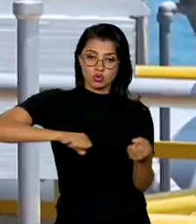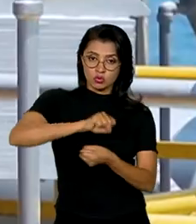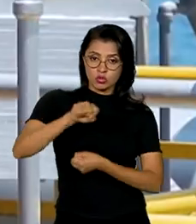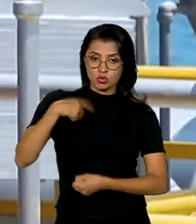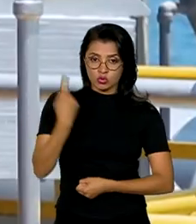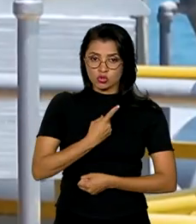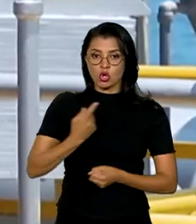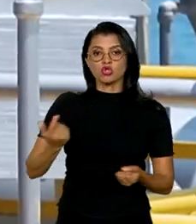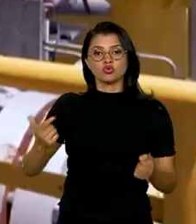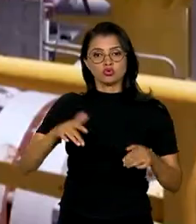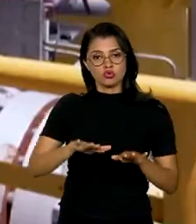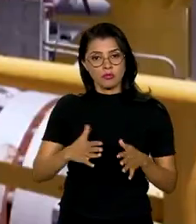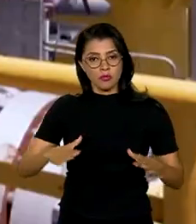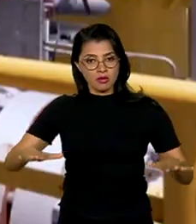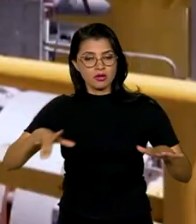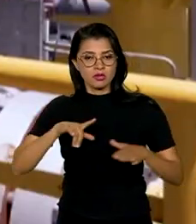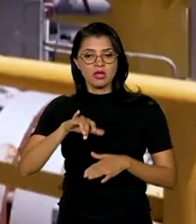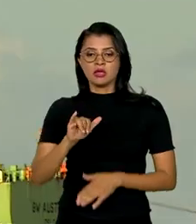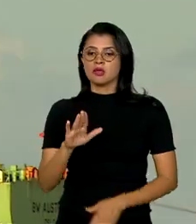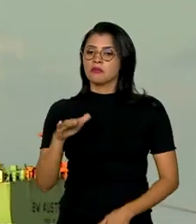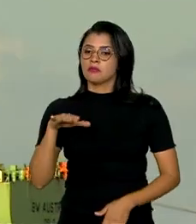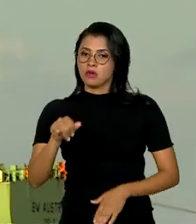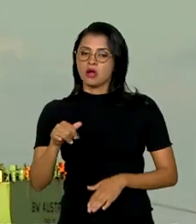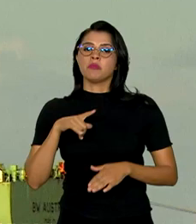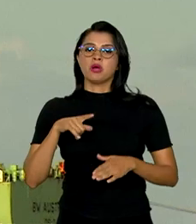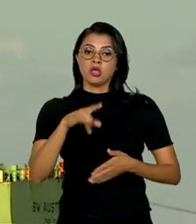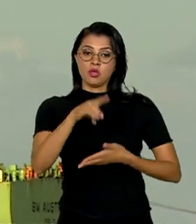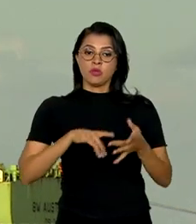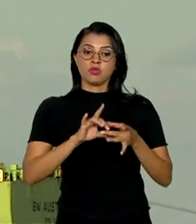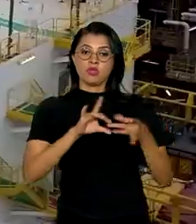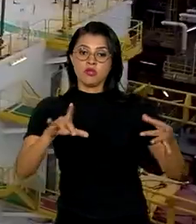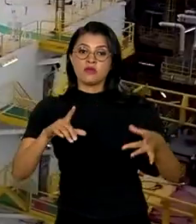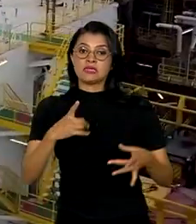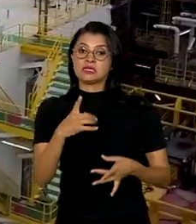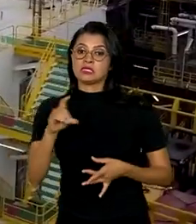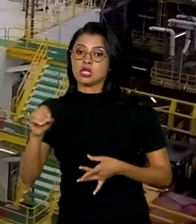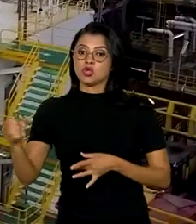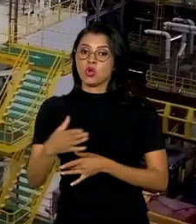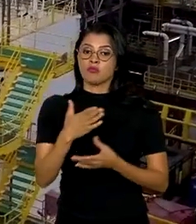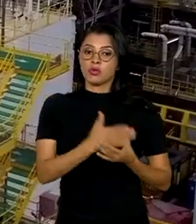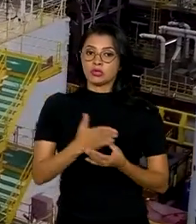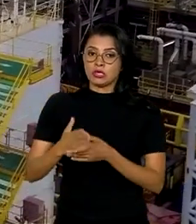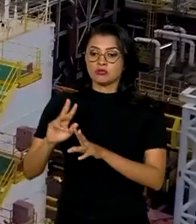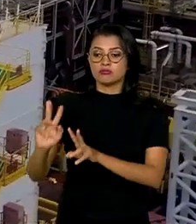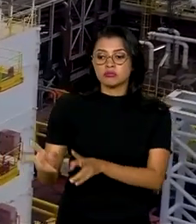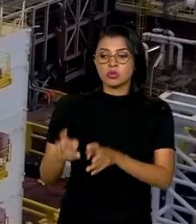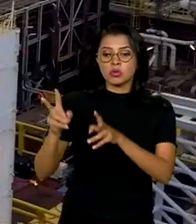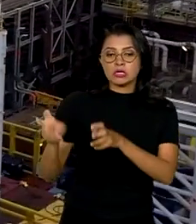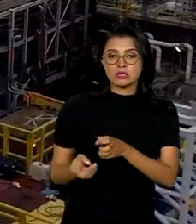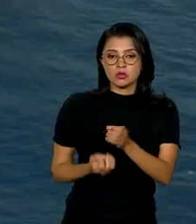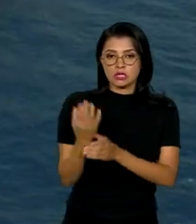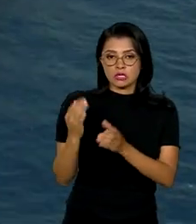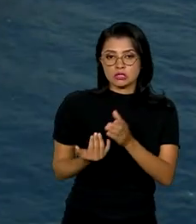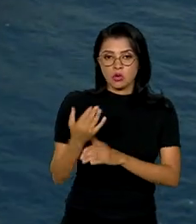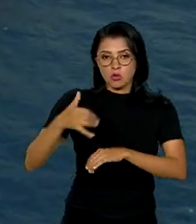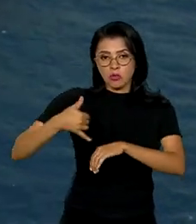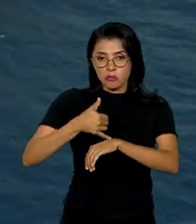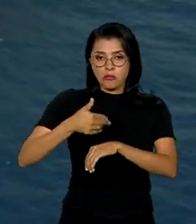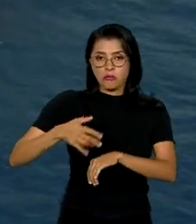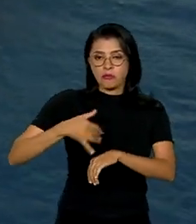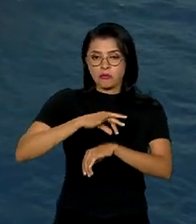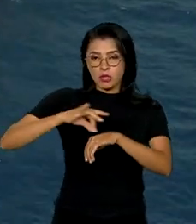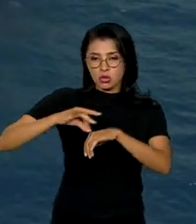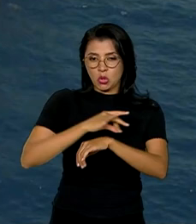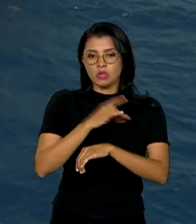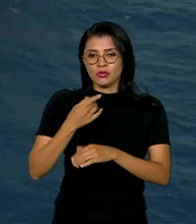mares, o IBAMA anunciou o licenciamento de 100 novos processos de exploração e produção de petróleo, entre eles,